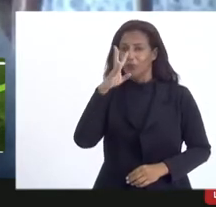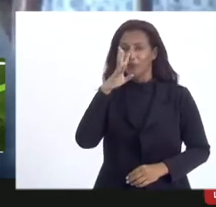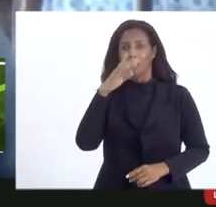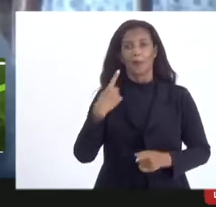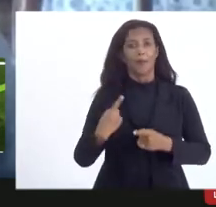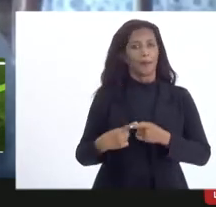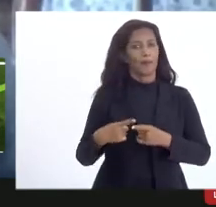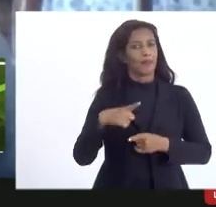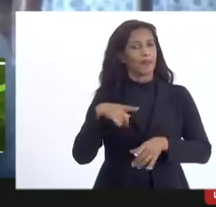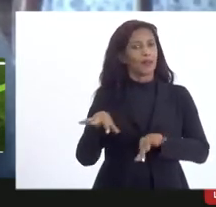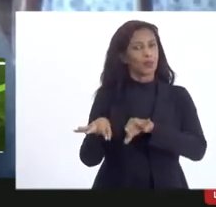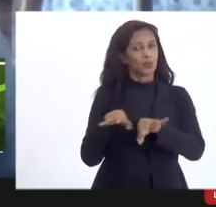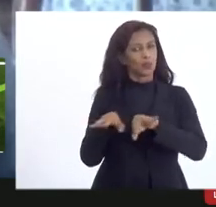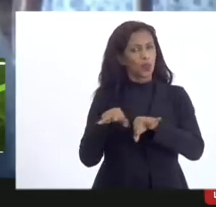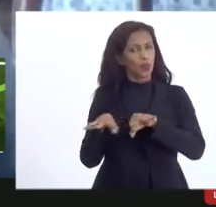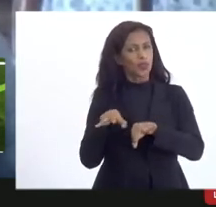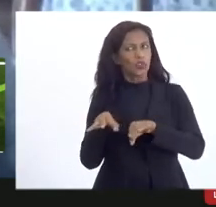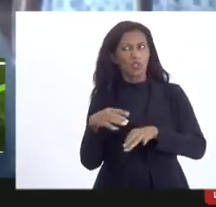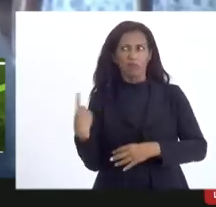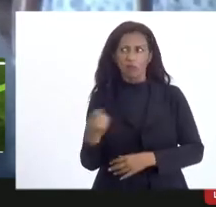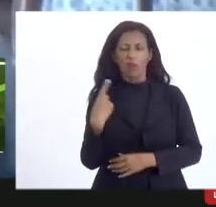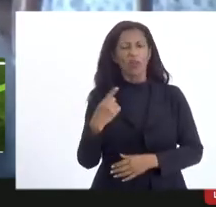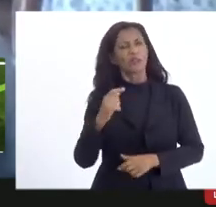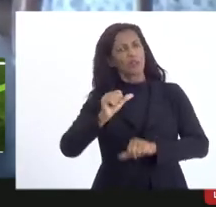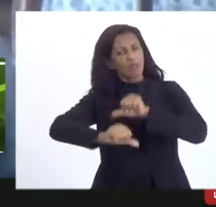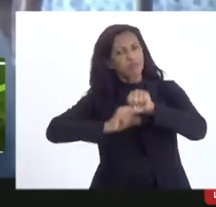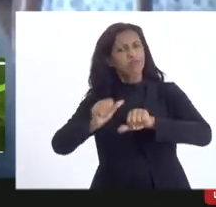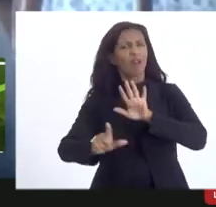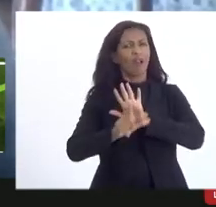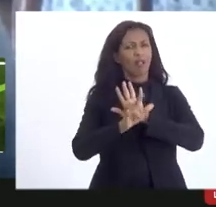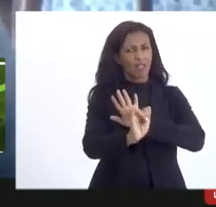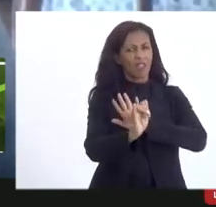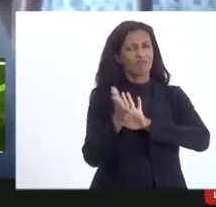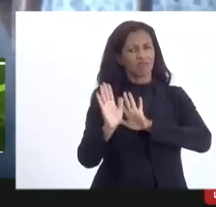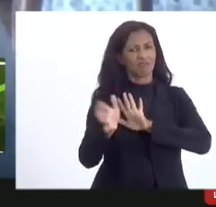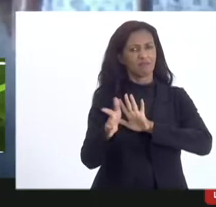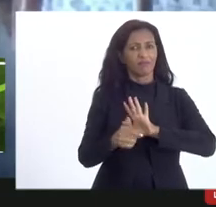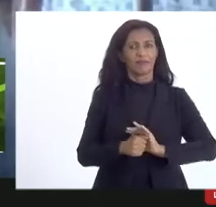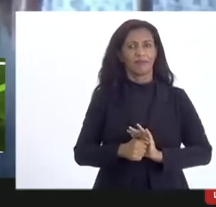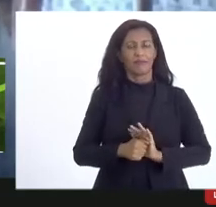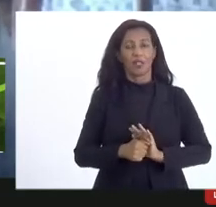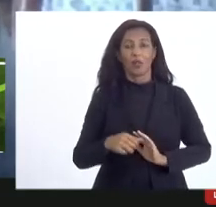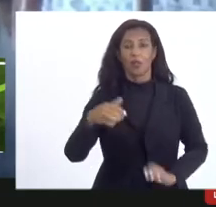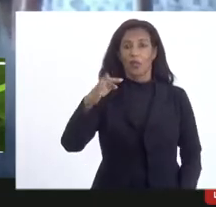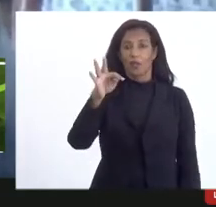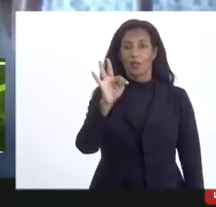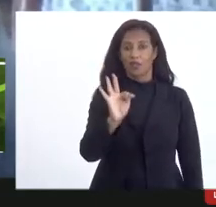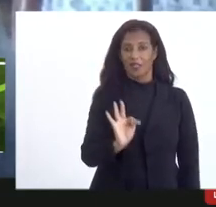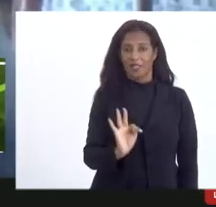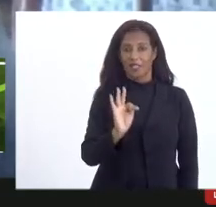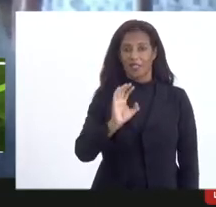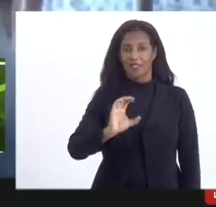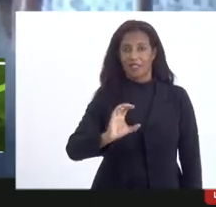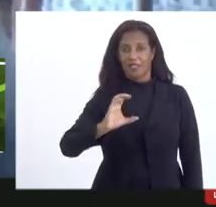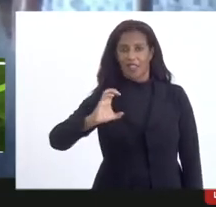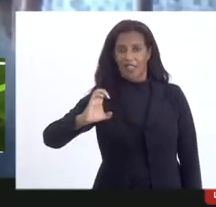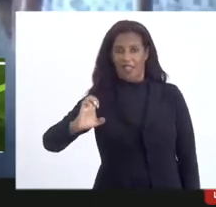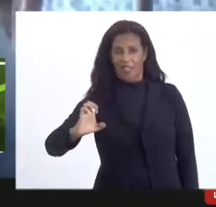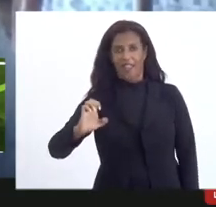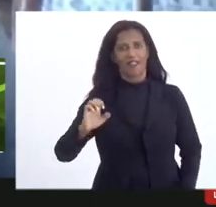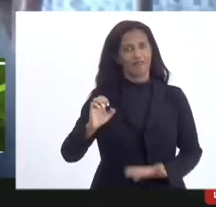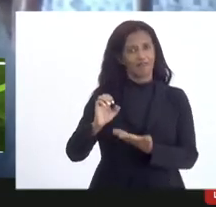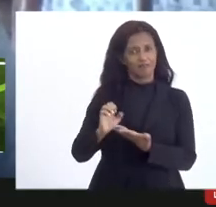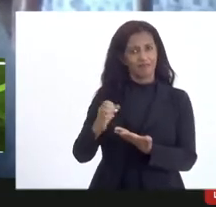temos um projeto sobre isso. Projeto nosso, que já é lei sobre isso. O TCE, estou vendo aqui o Jorge Eduardo, é muito